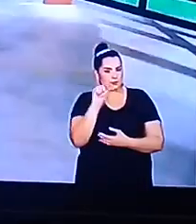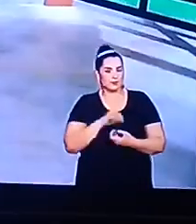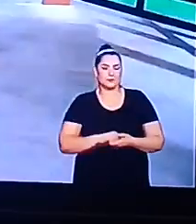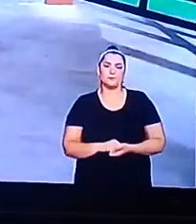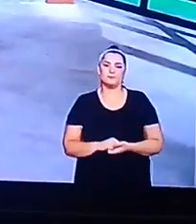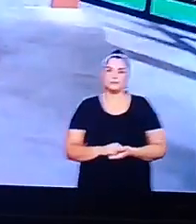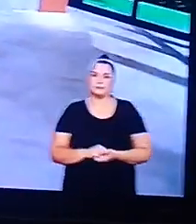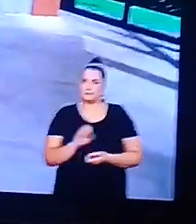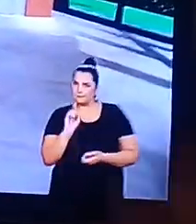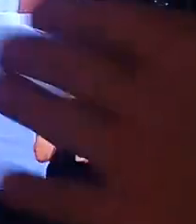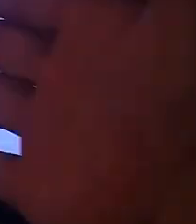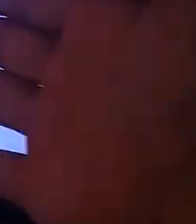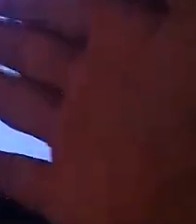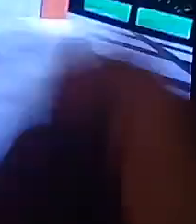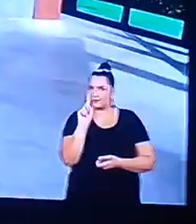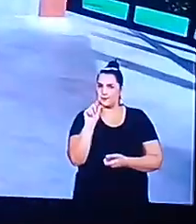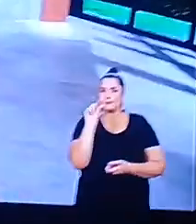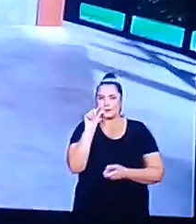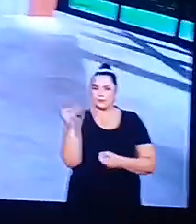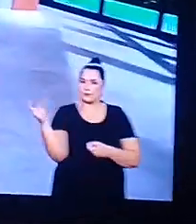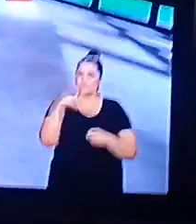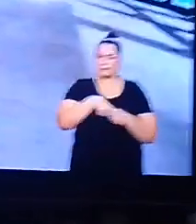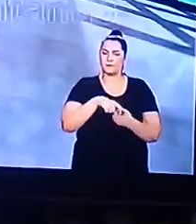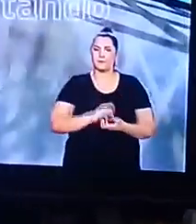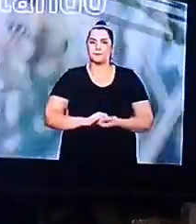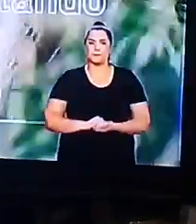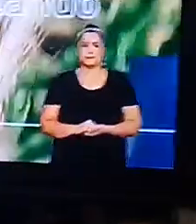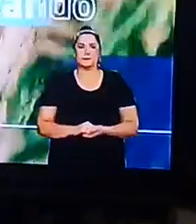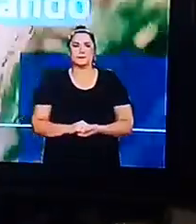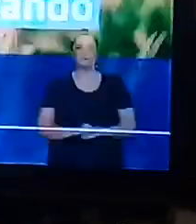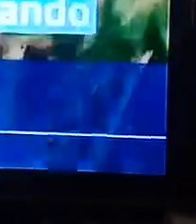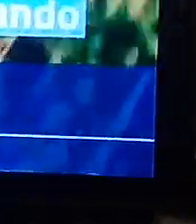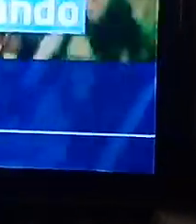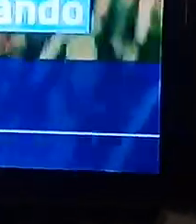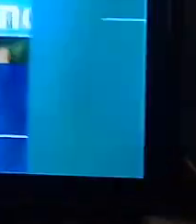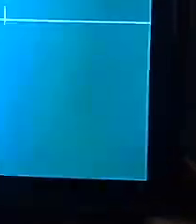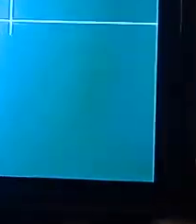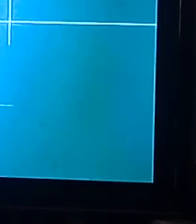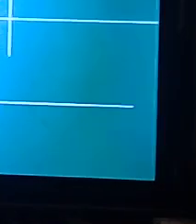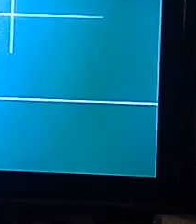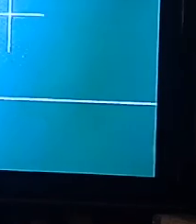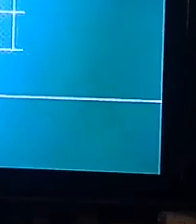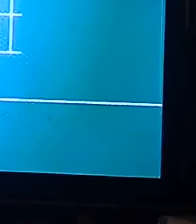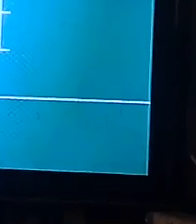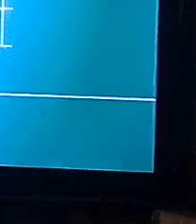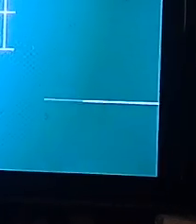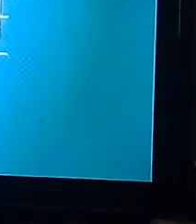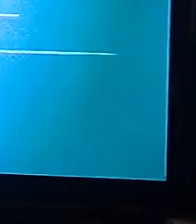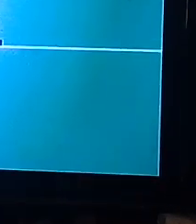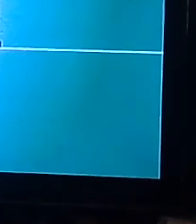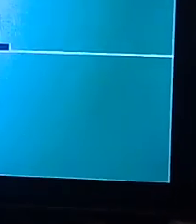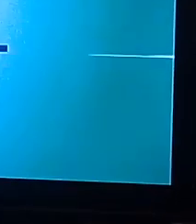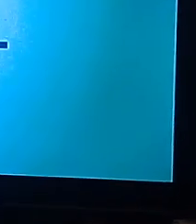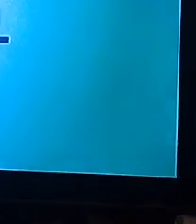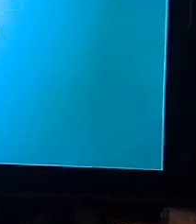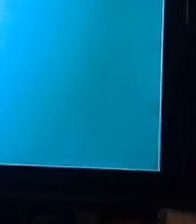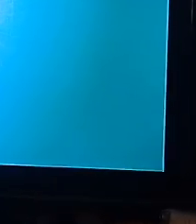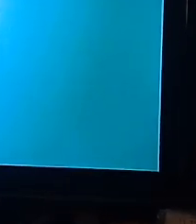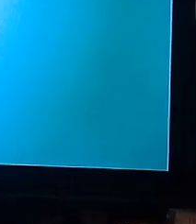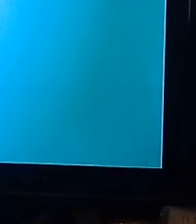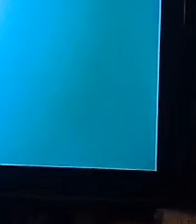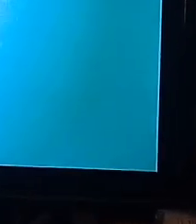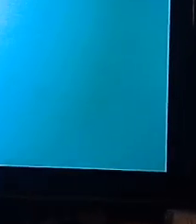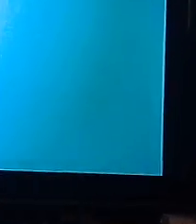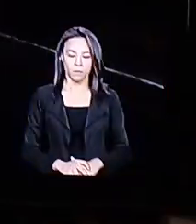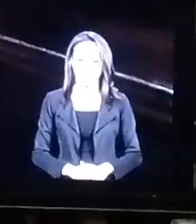E... Passando aí Que já escreveu o livro, né? Uma pessoa Homem, né? Falou